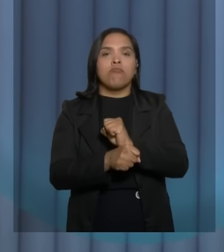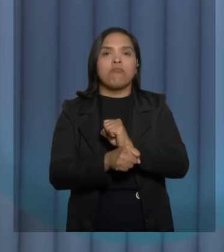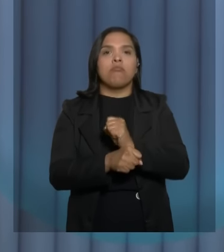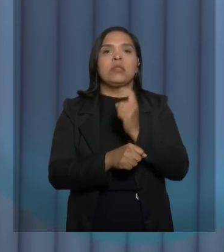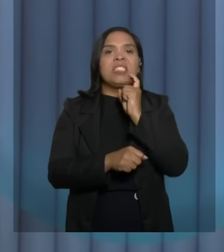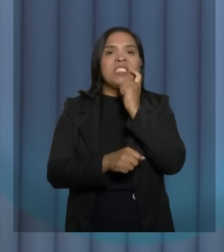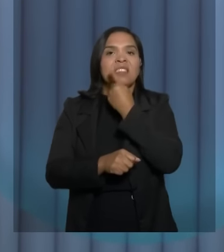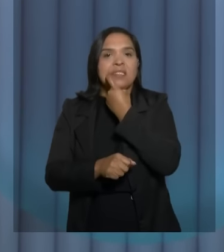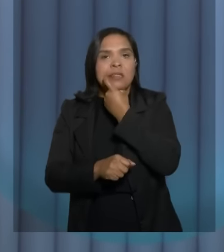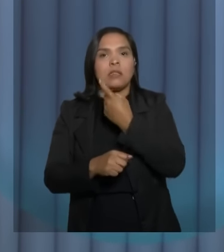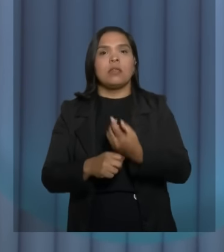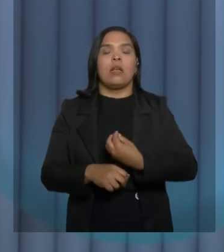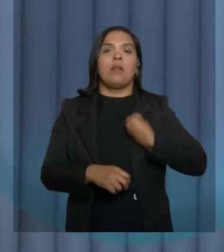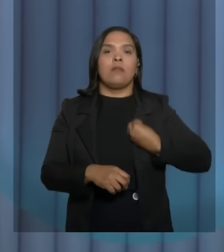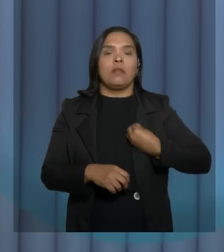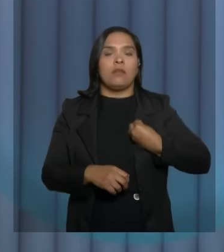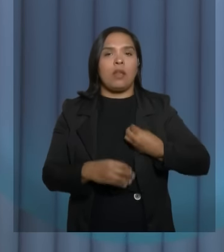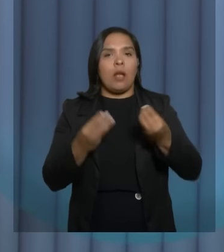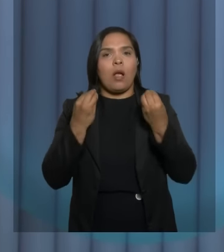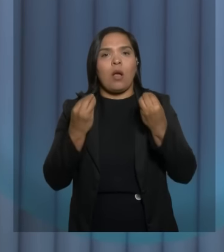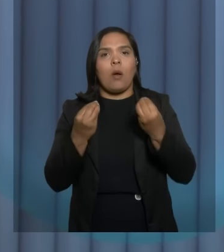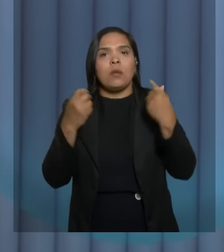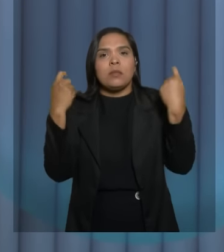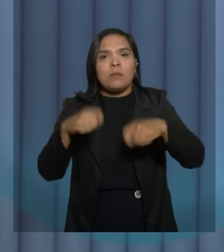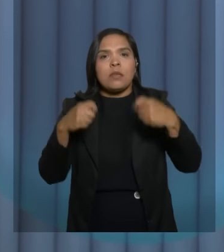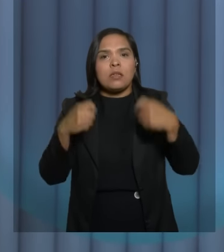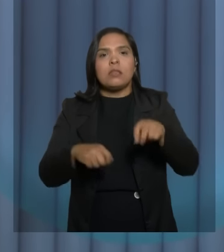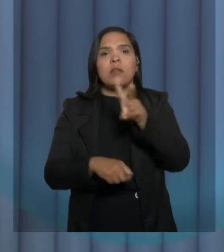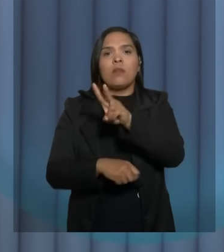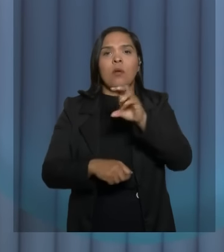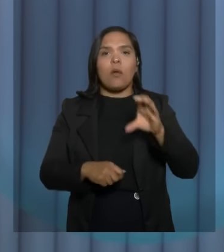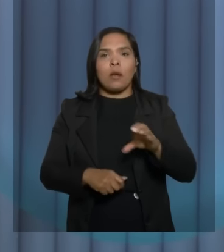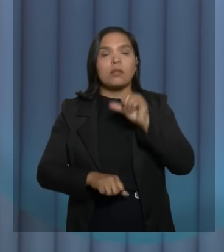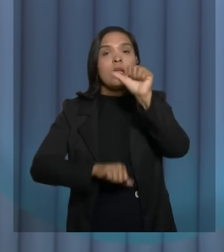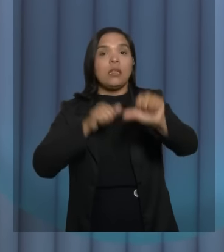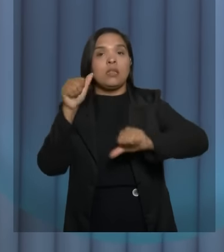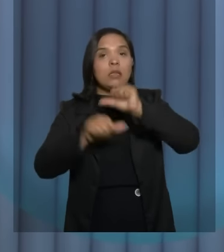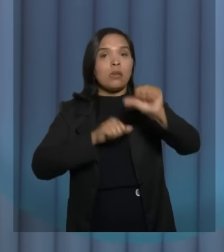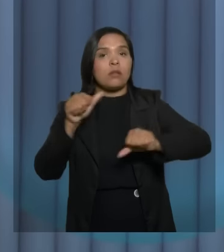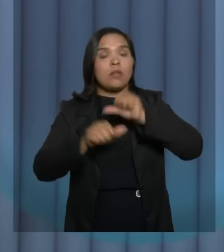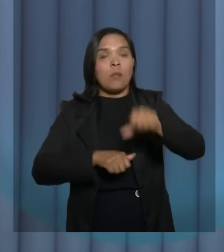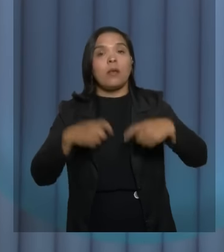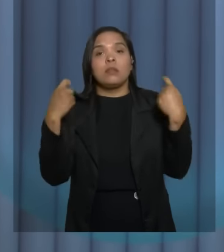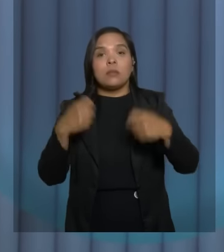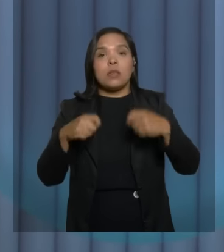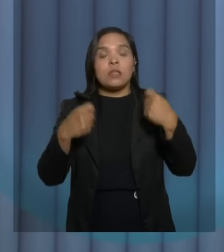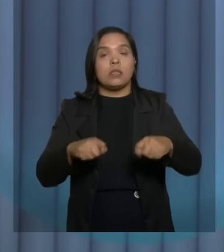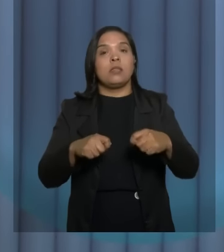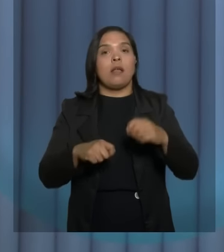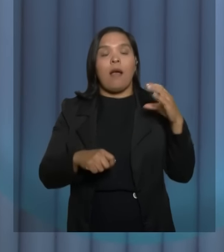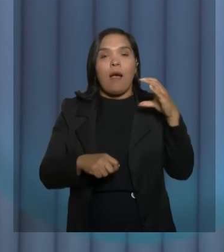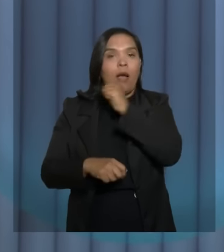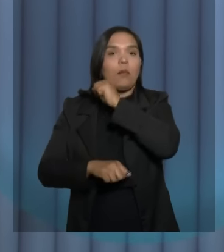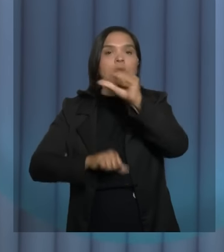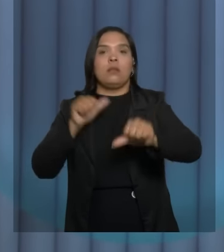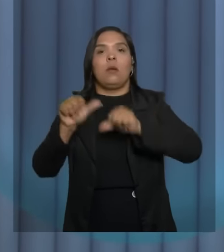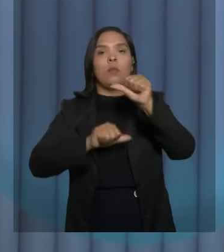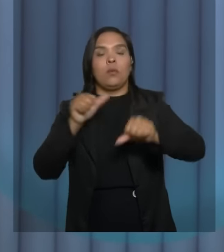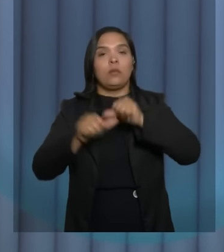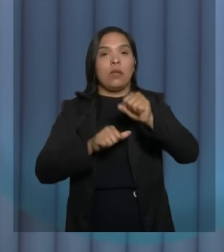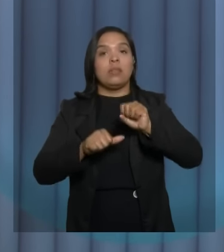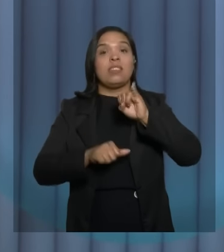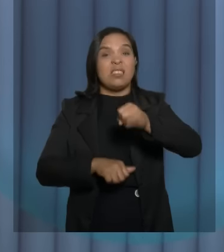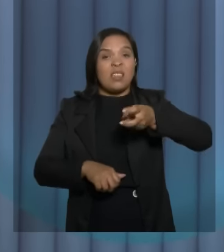Conquista viver dessa forma. A gente precisa Vitória da Conquista transformar, a gente precisa da mudança. Se continuar dessa